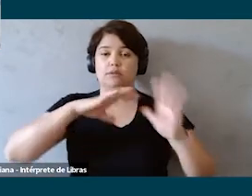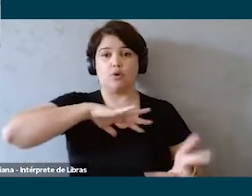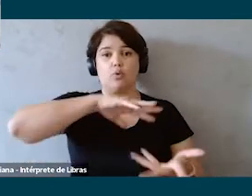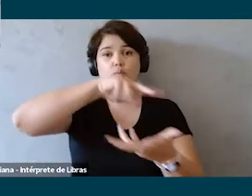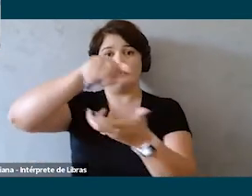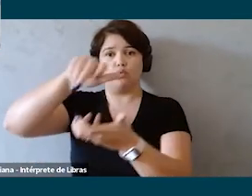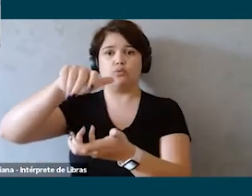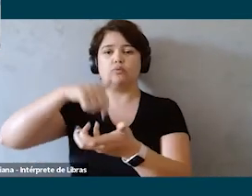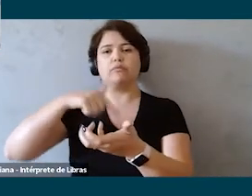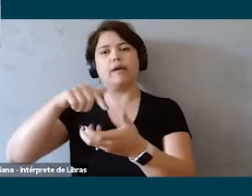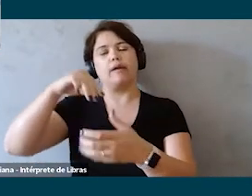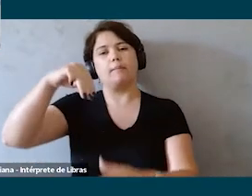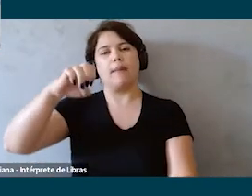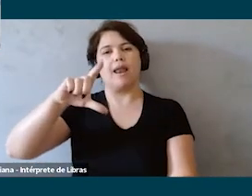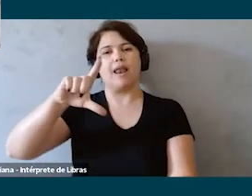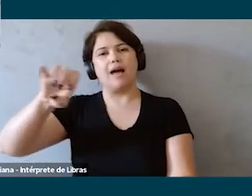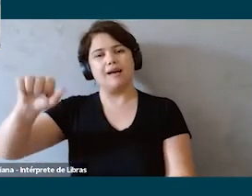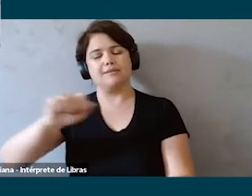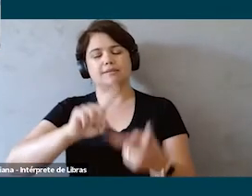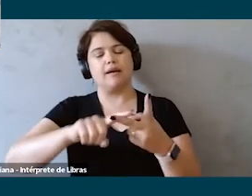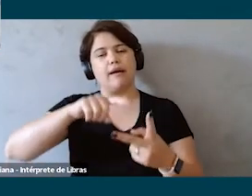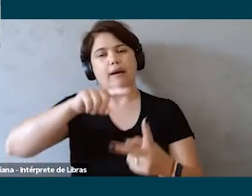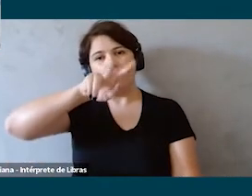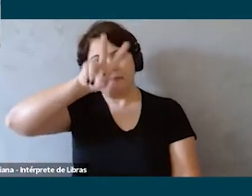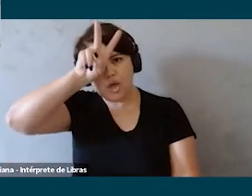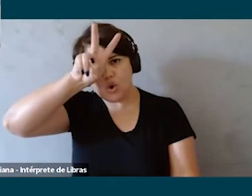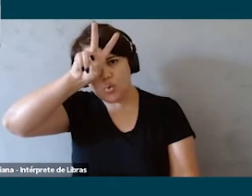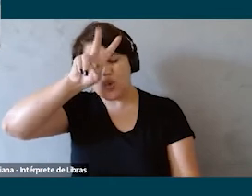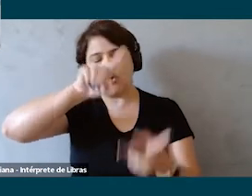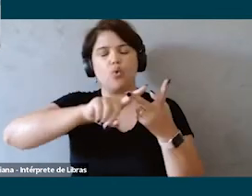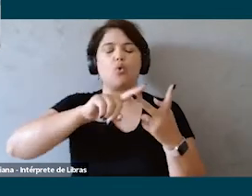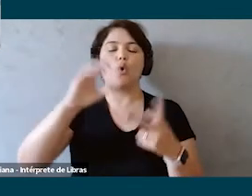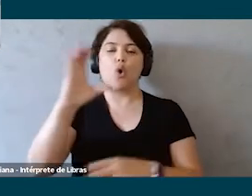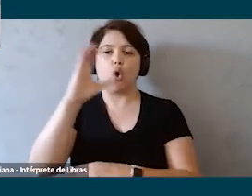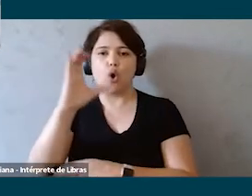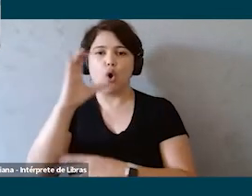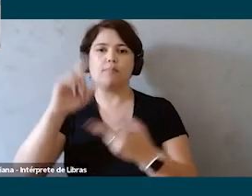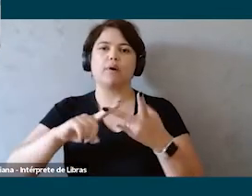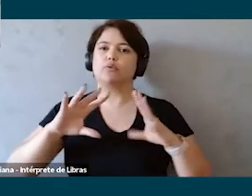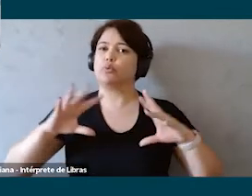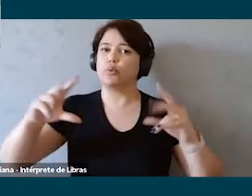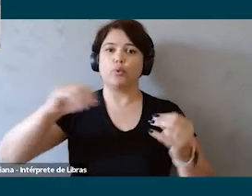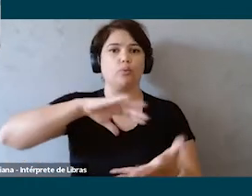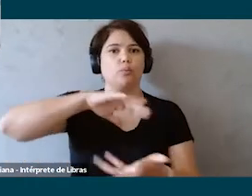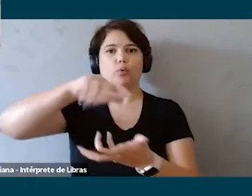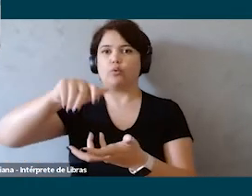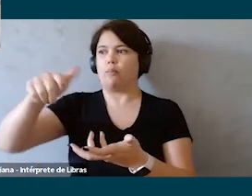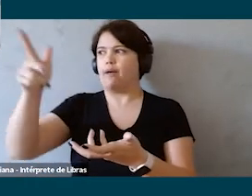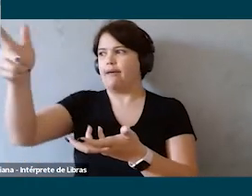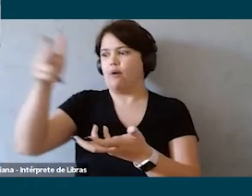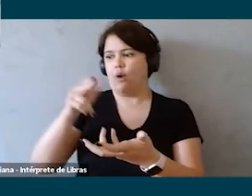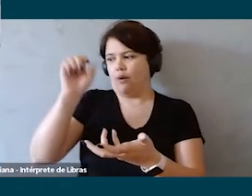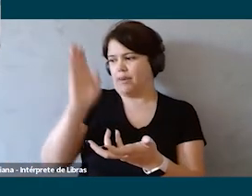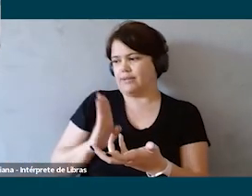então temos operação na Malásia no Peru na Colômbia praticamente todo mundo e a gente não